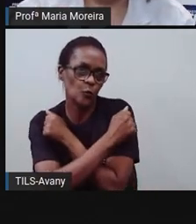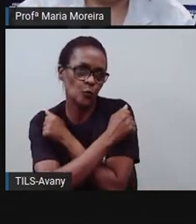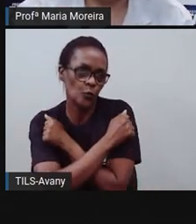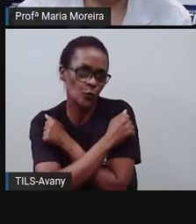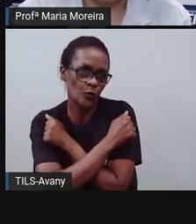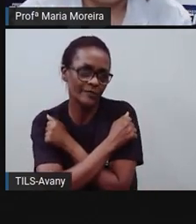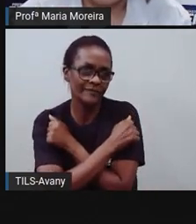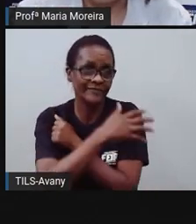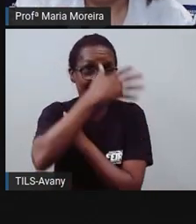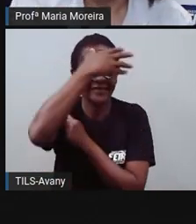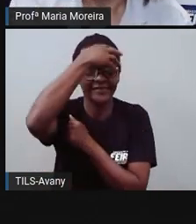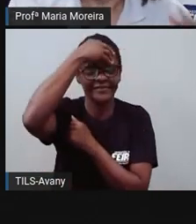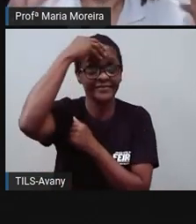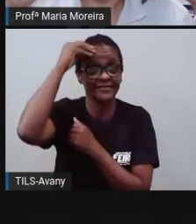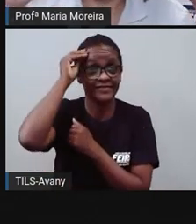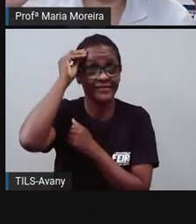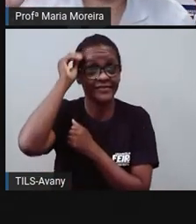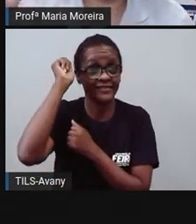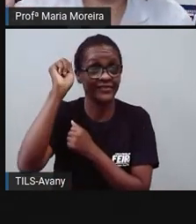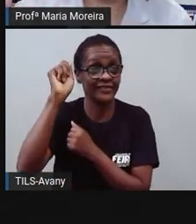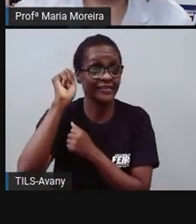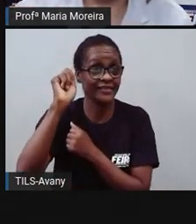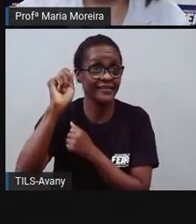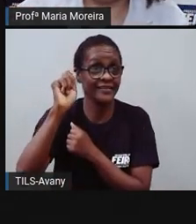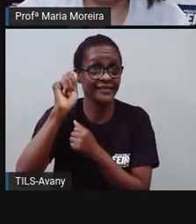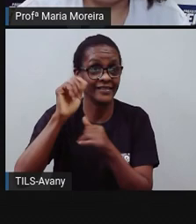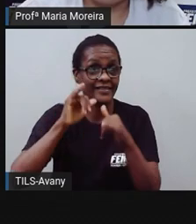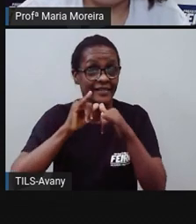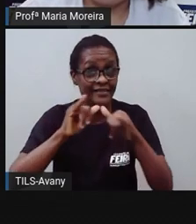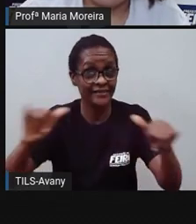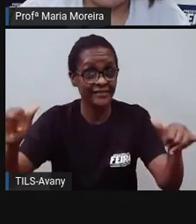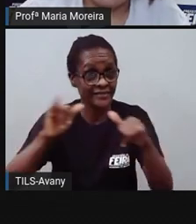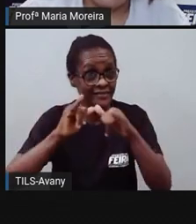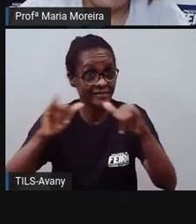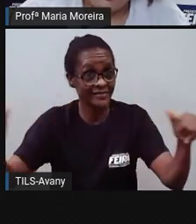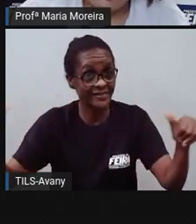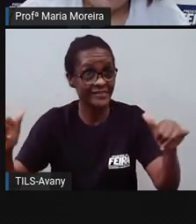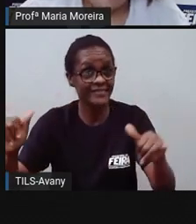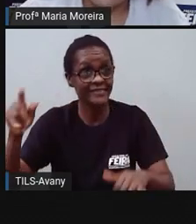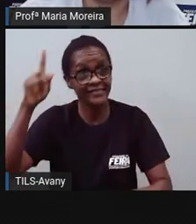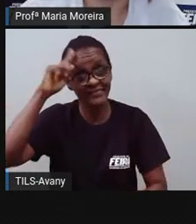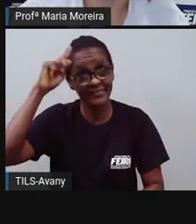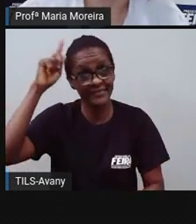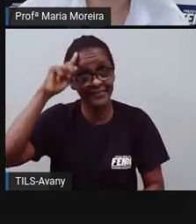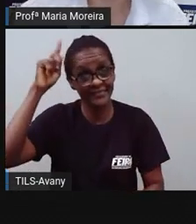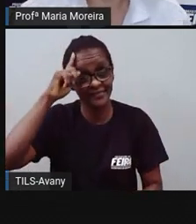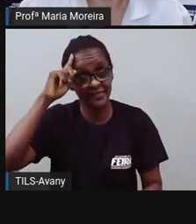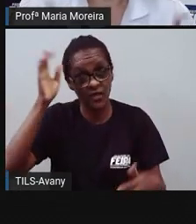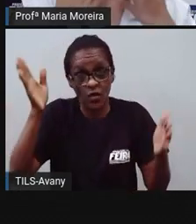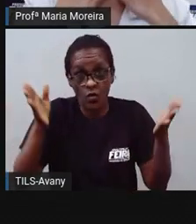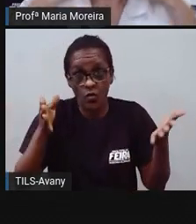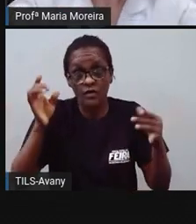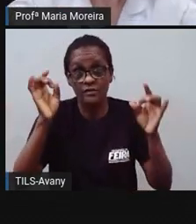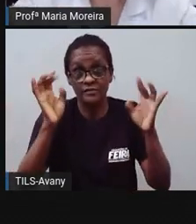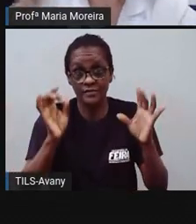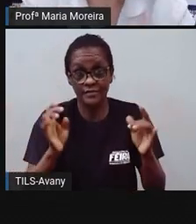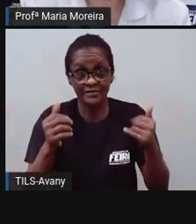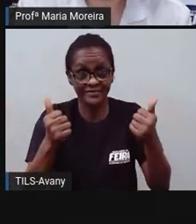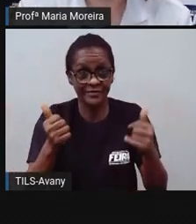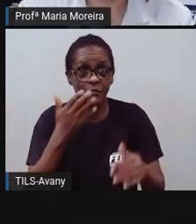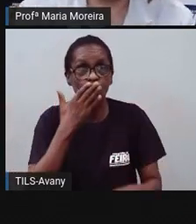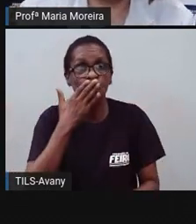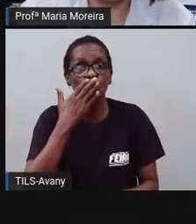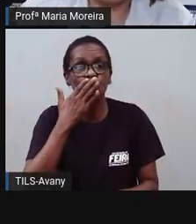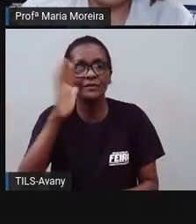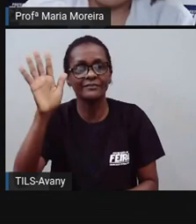Não esqueçam aí, né, de olharem as notícias do nosso dia de hoje, certo? E até